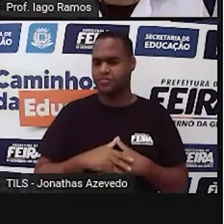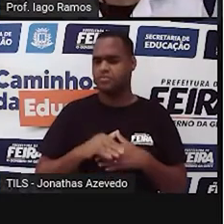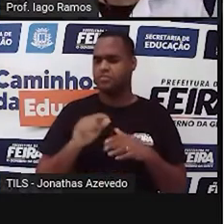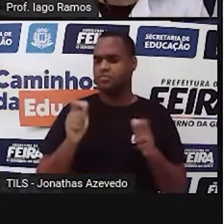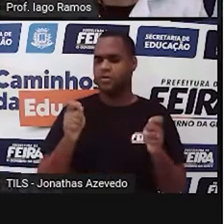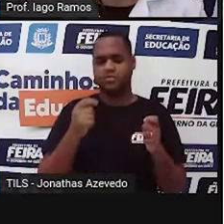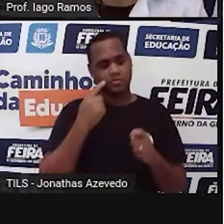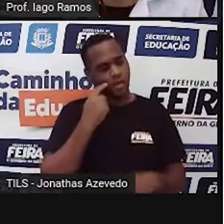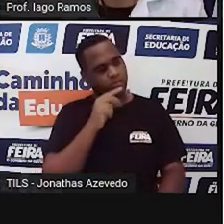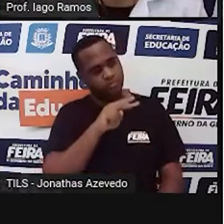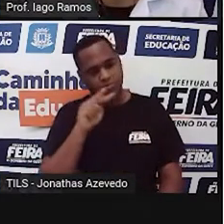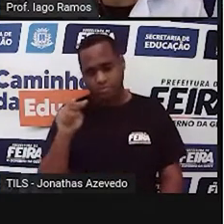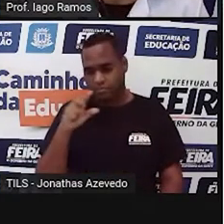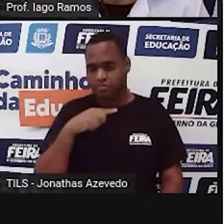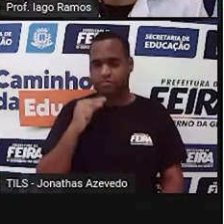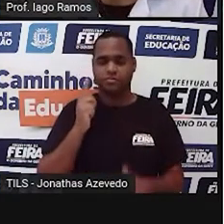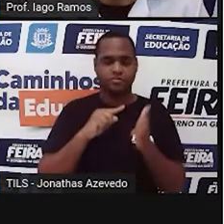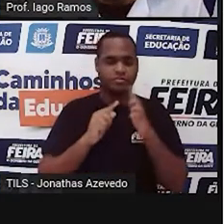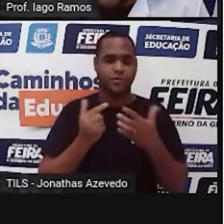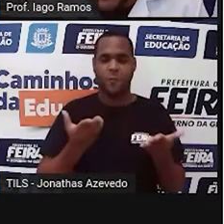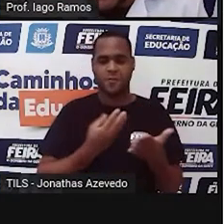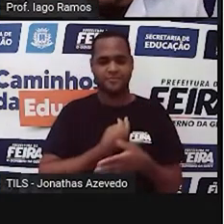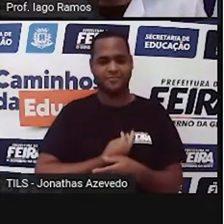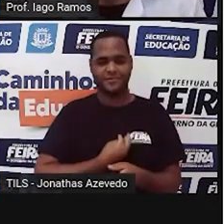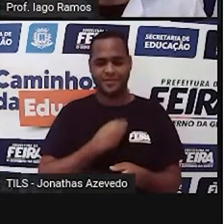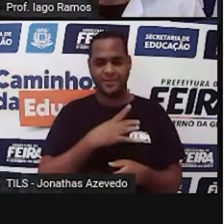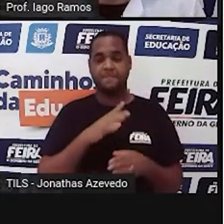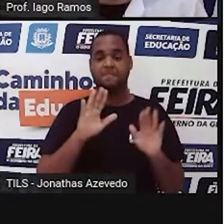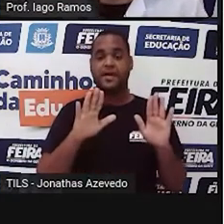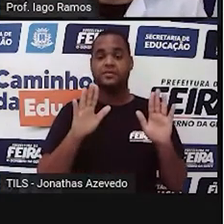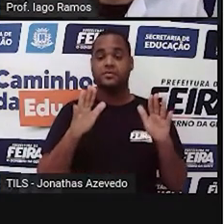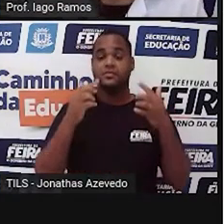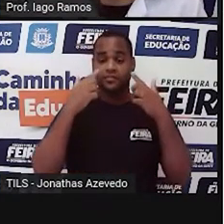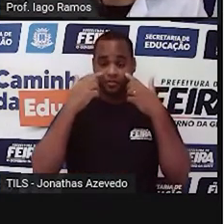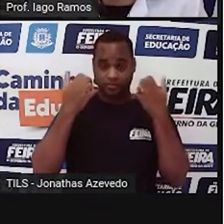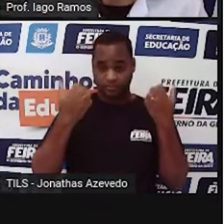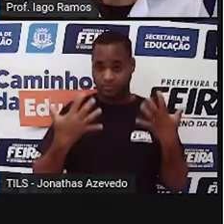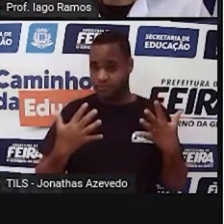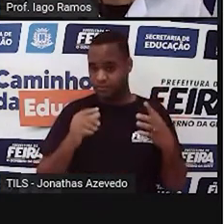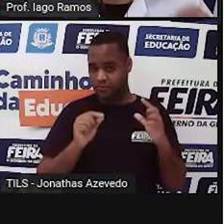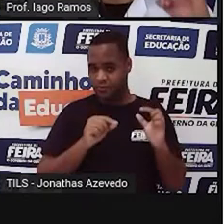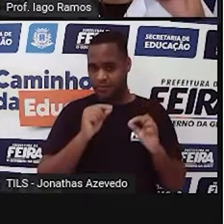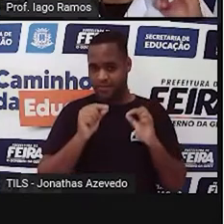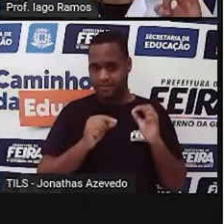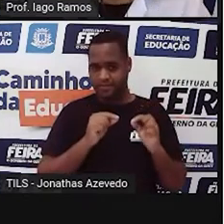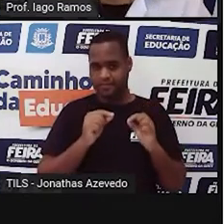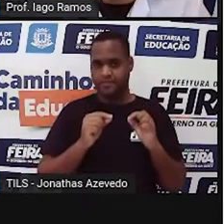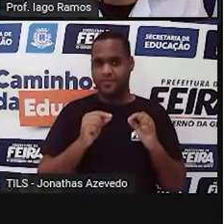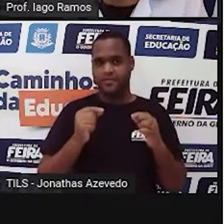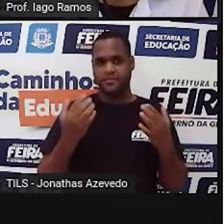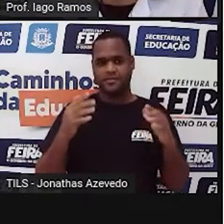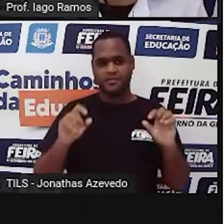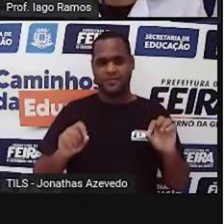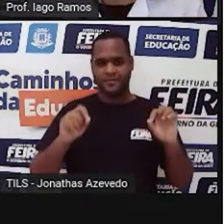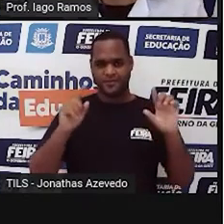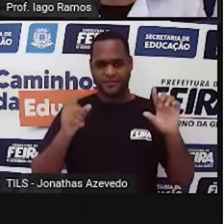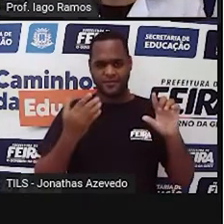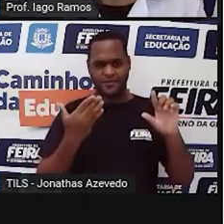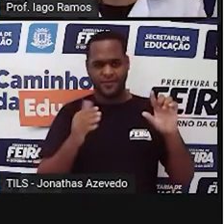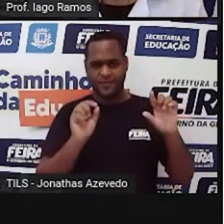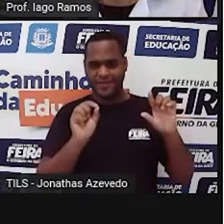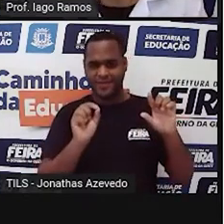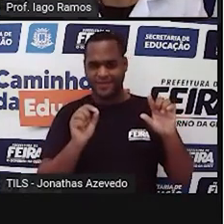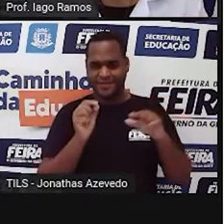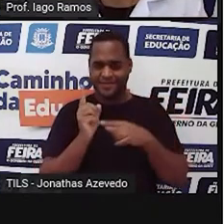à sua volta nesse momento, tá bom? Mas a gente vai fazer assim, ó... Eu vou colocar aí na tela um